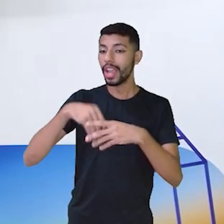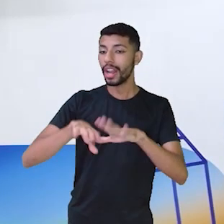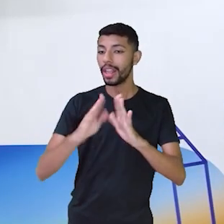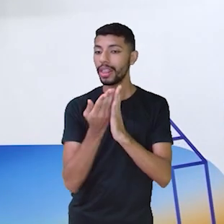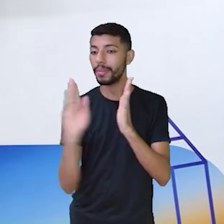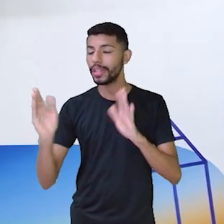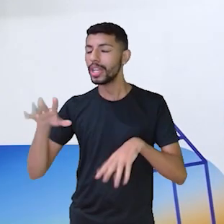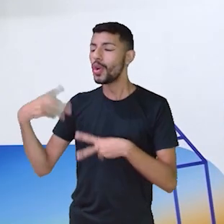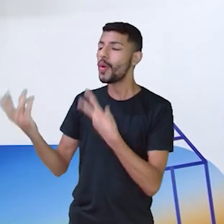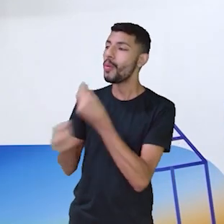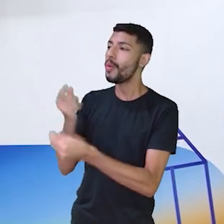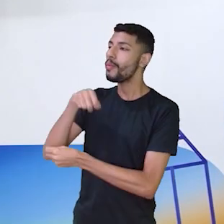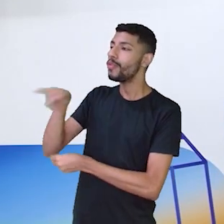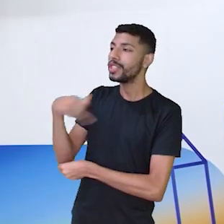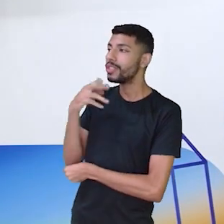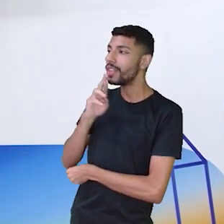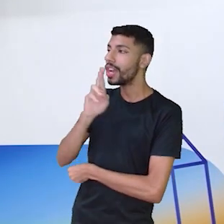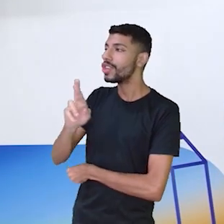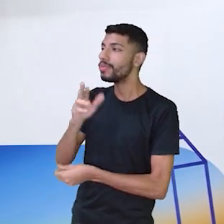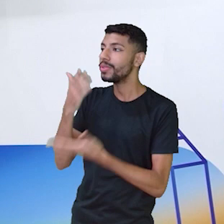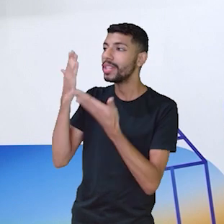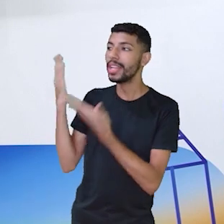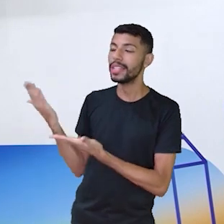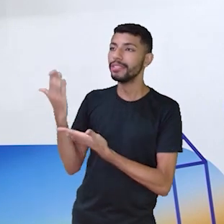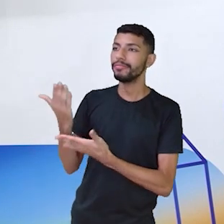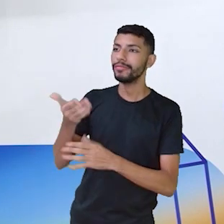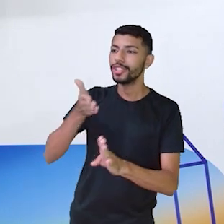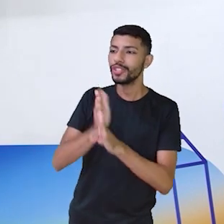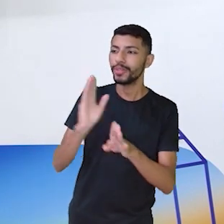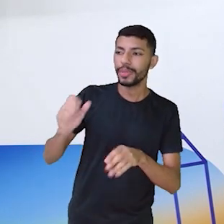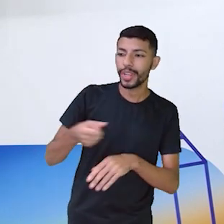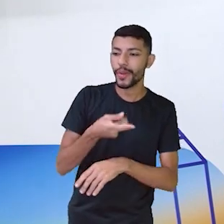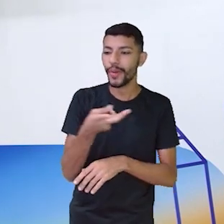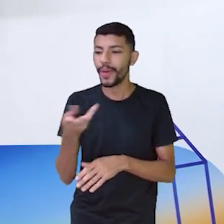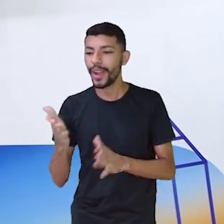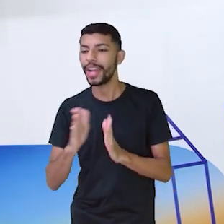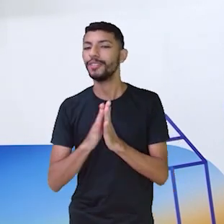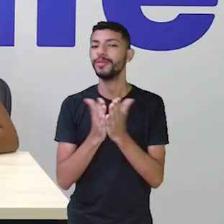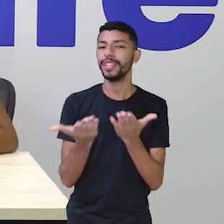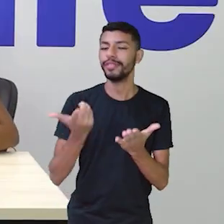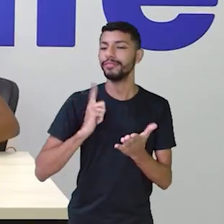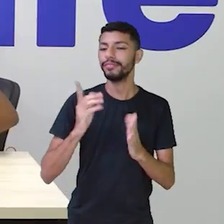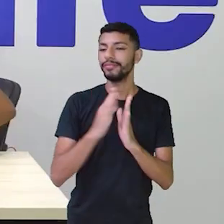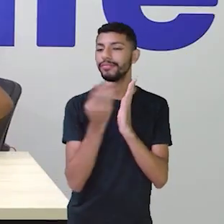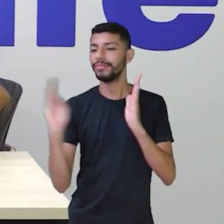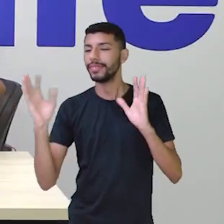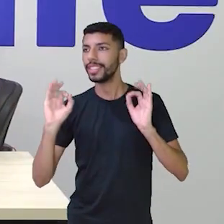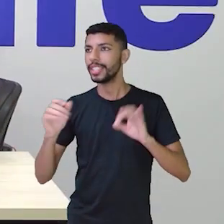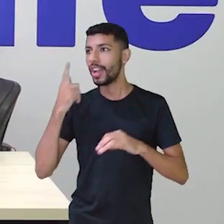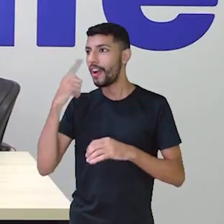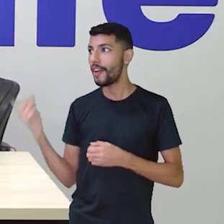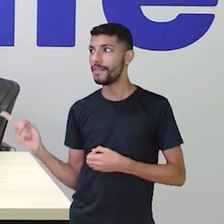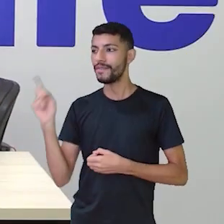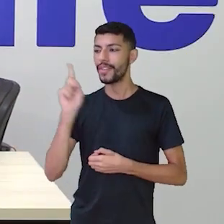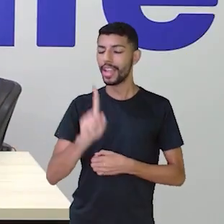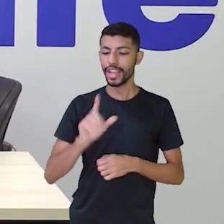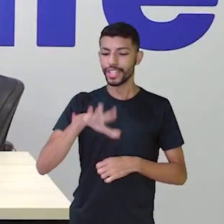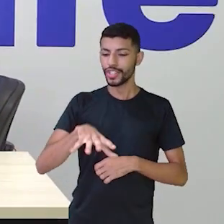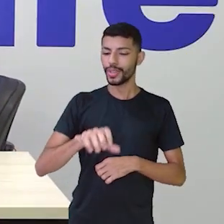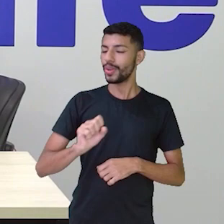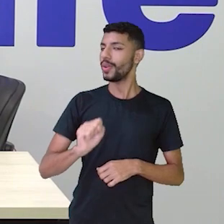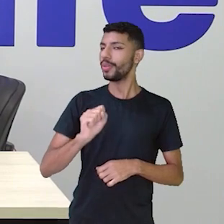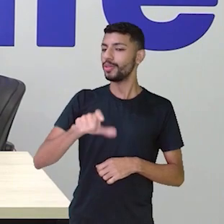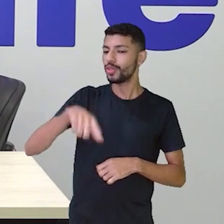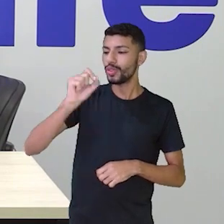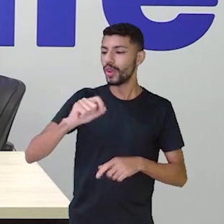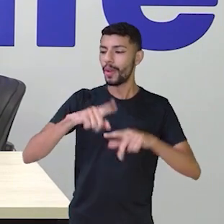resolver isso para achar quantos livros tem na biblioteca? Venham aqui escolher o material e voltem para a mesa para tentar resolver